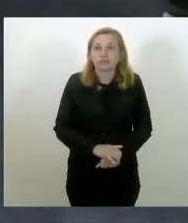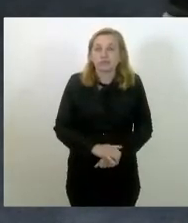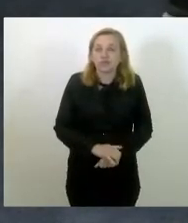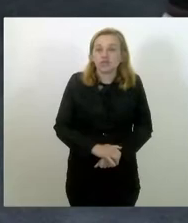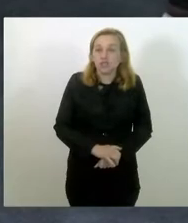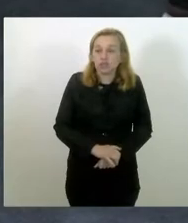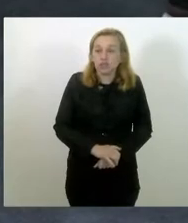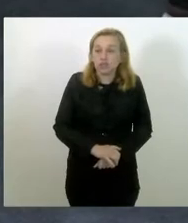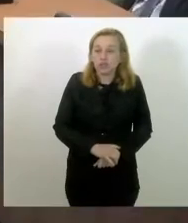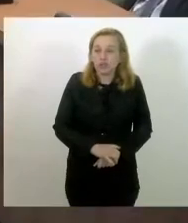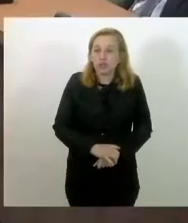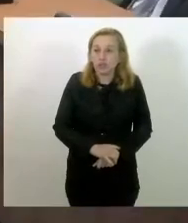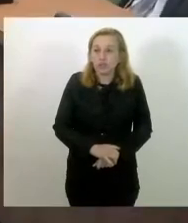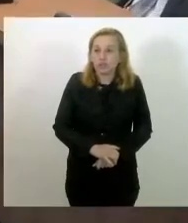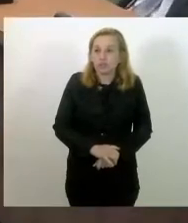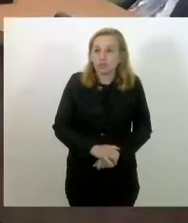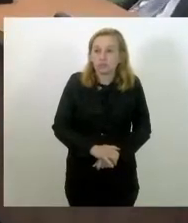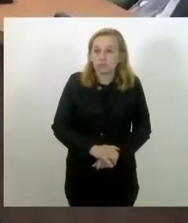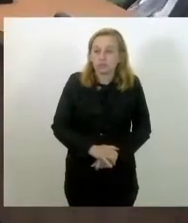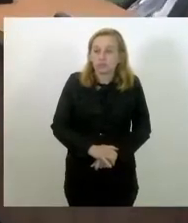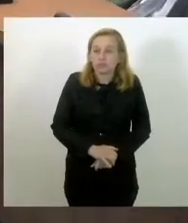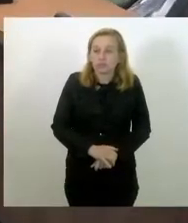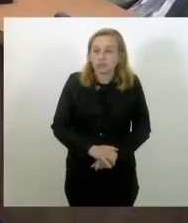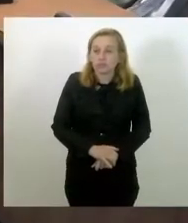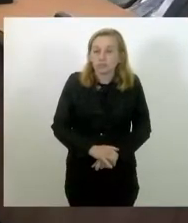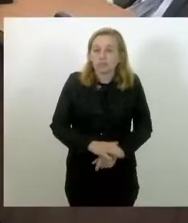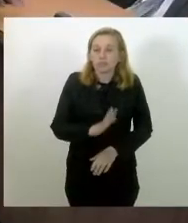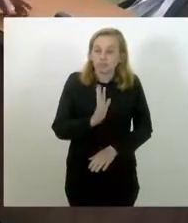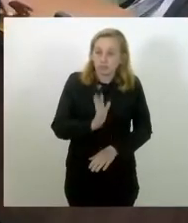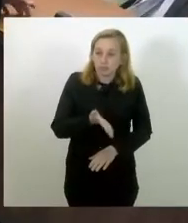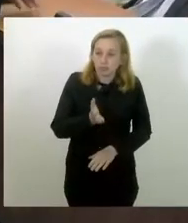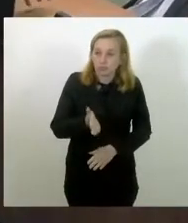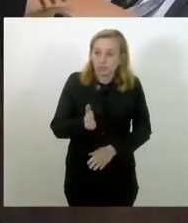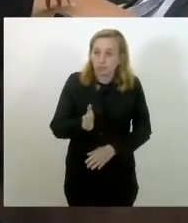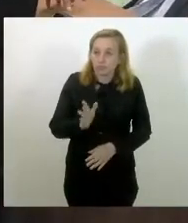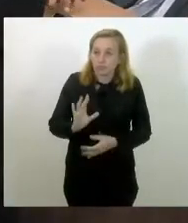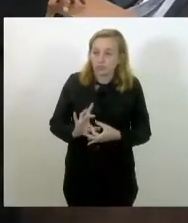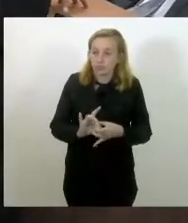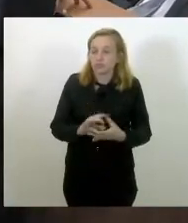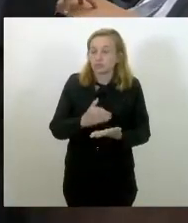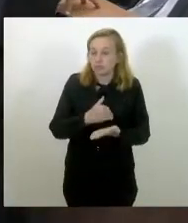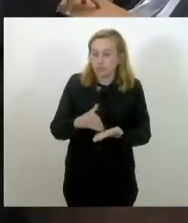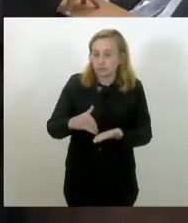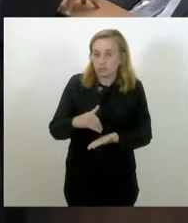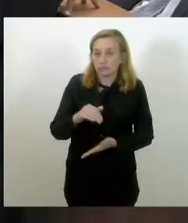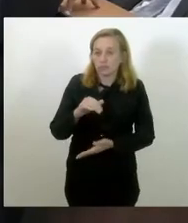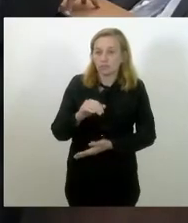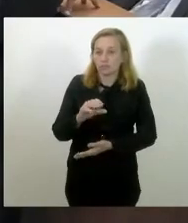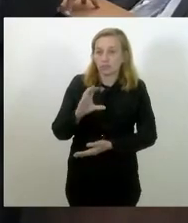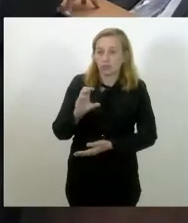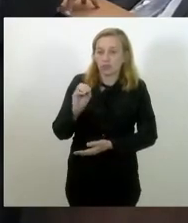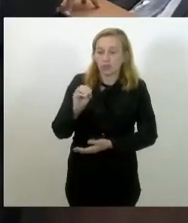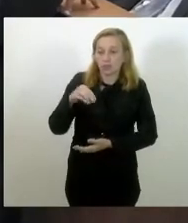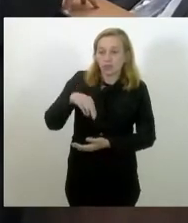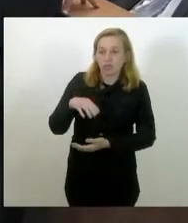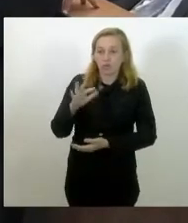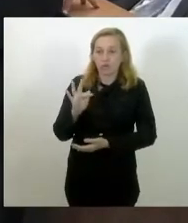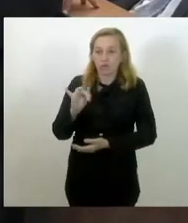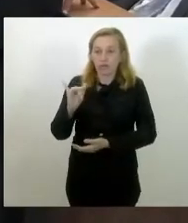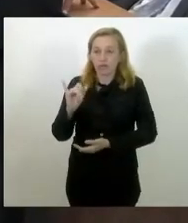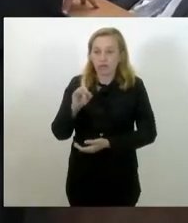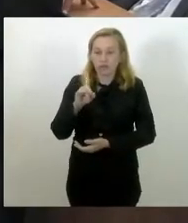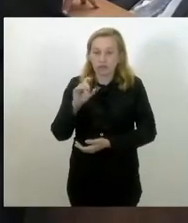já estive na vinícola de secretário, vinícola em confidência, fui lá, já